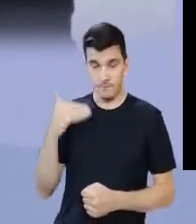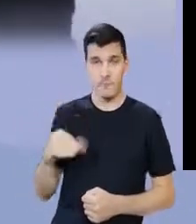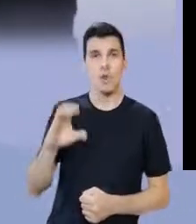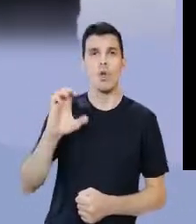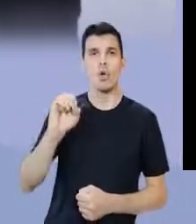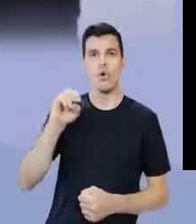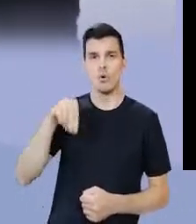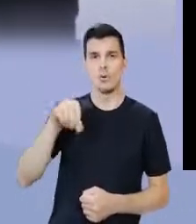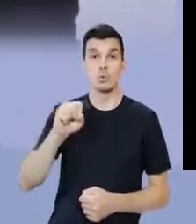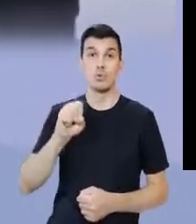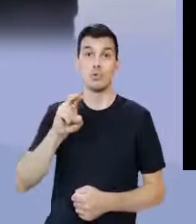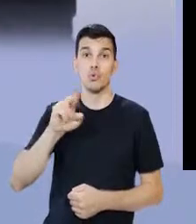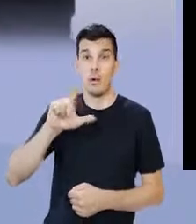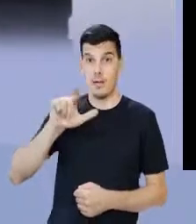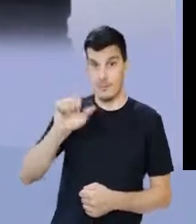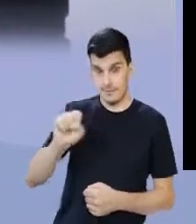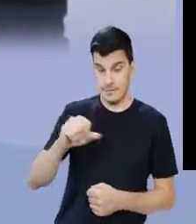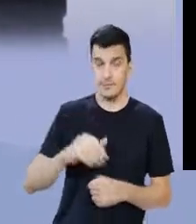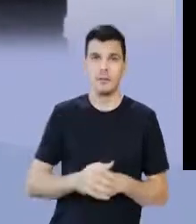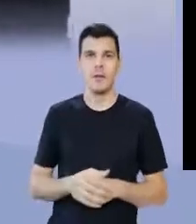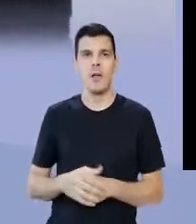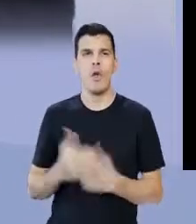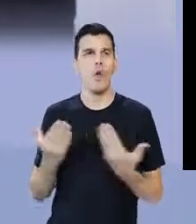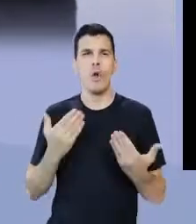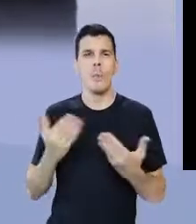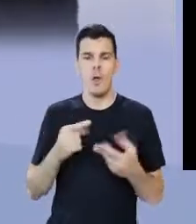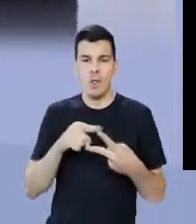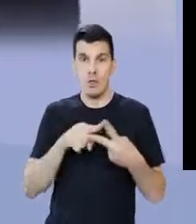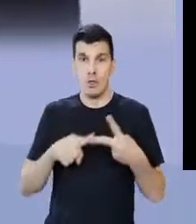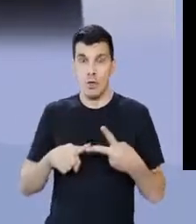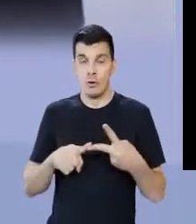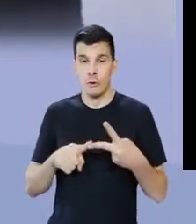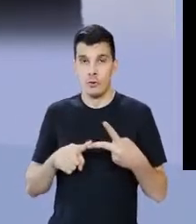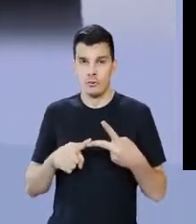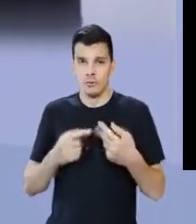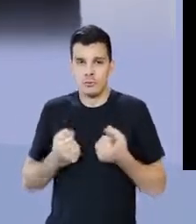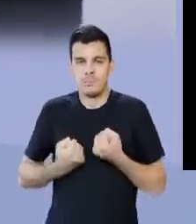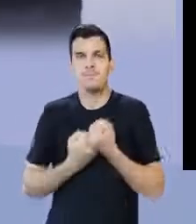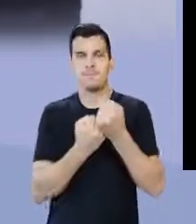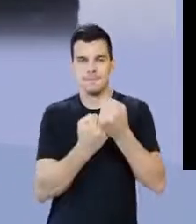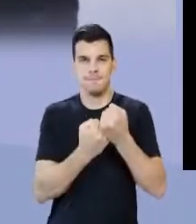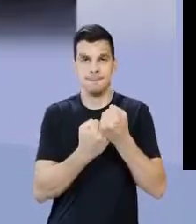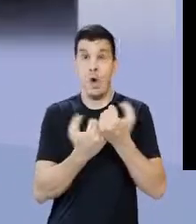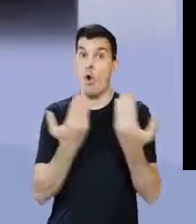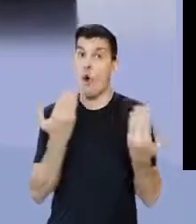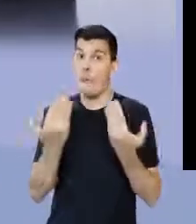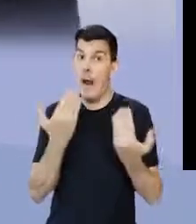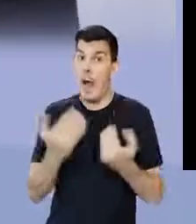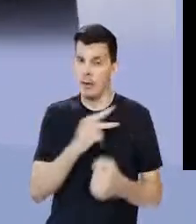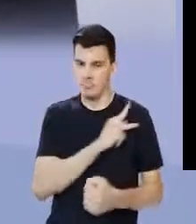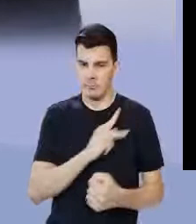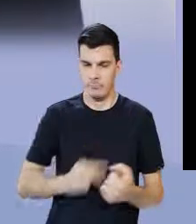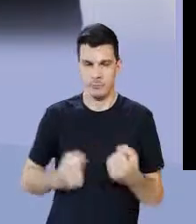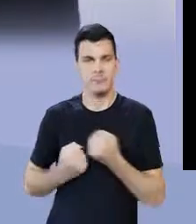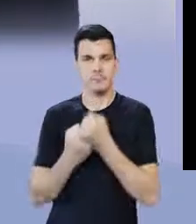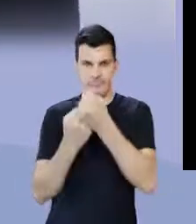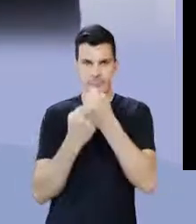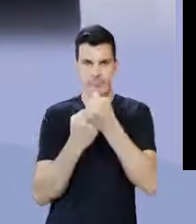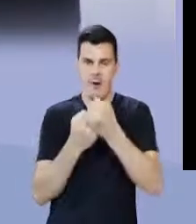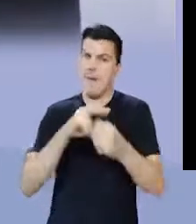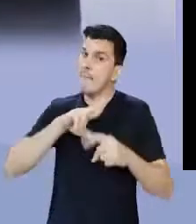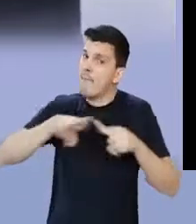Aqueles que vão ser muito próximos do Senado, como se fossem dois presidentes. Vou repetir. Como se fossem